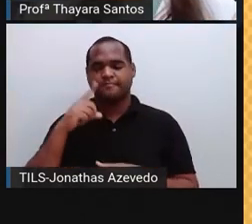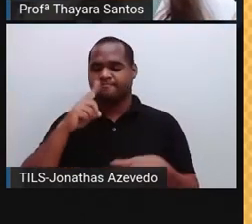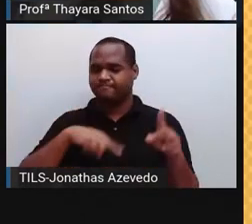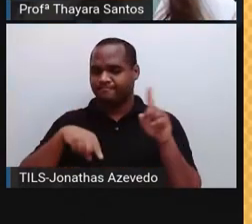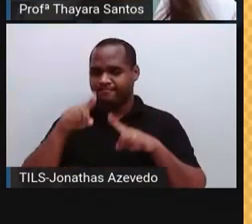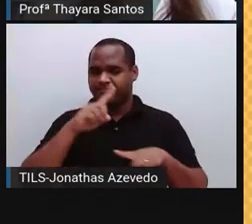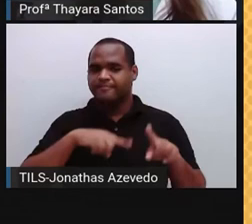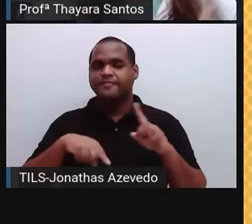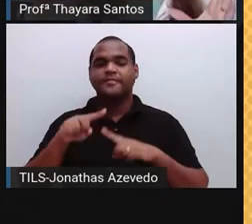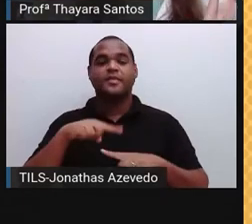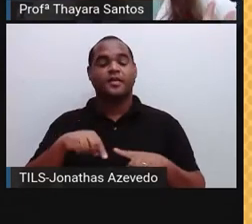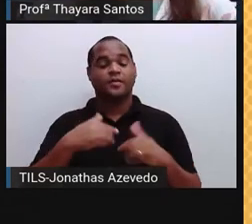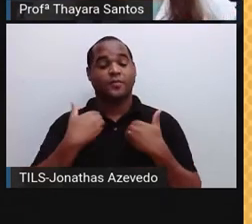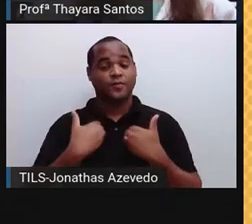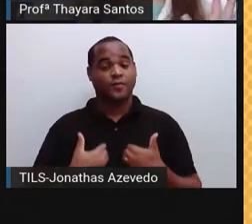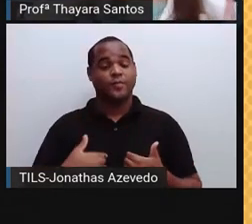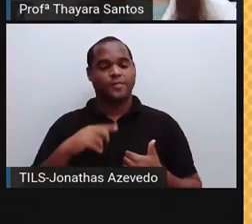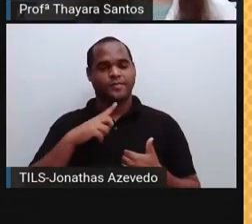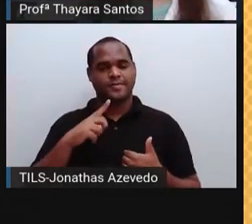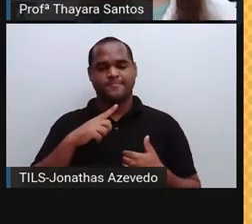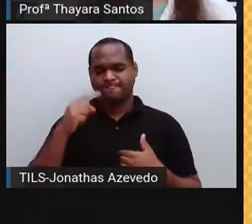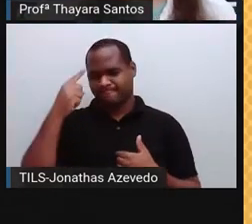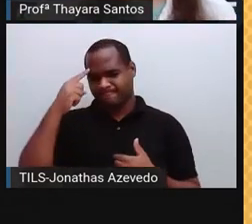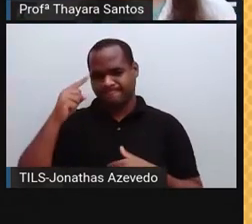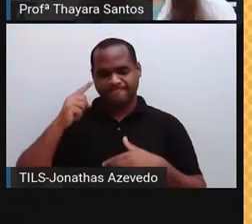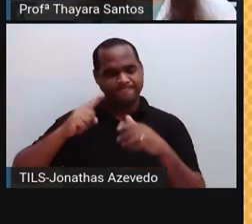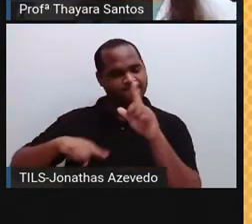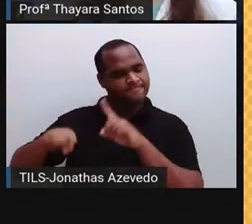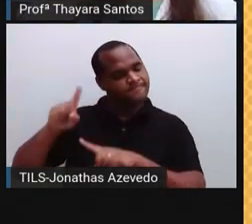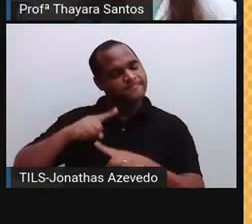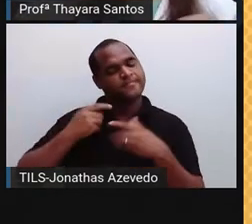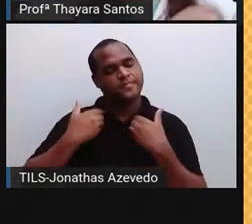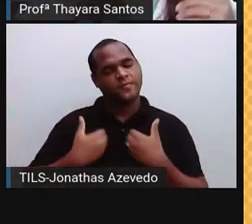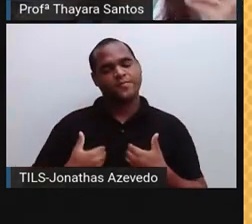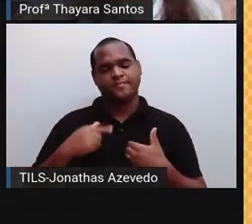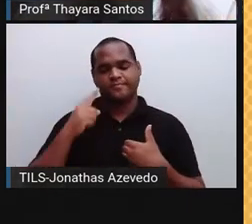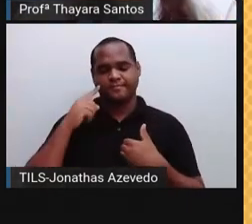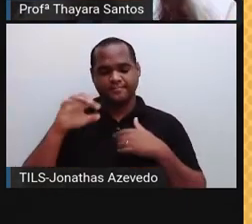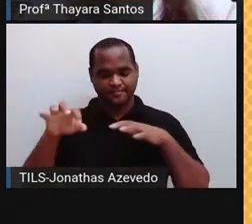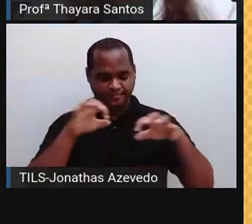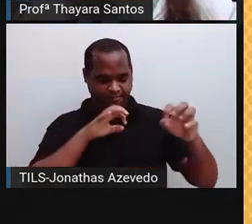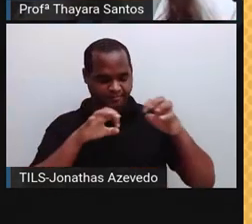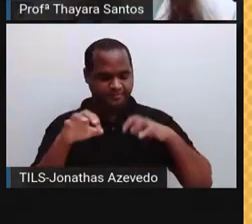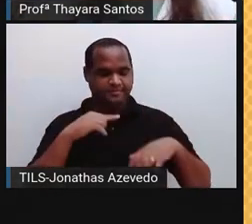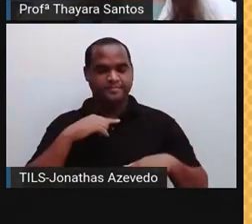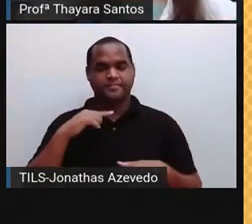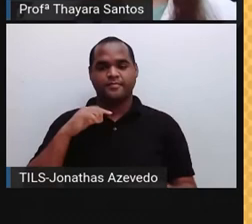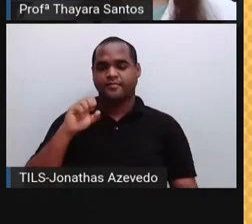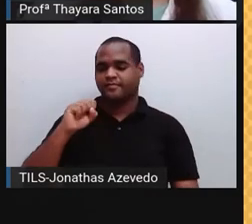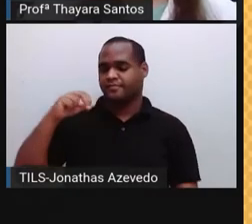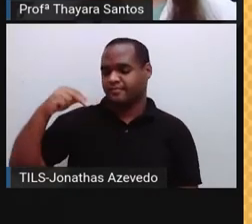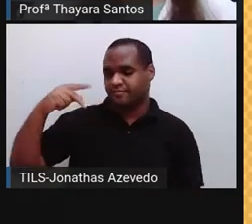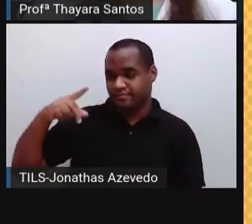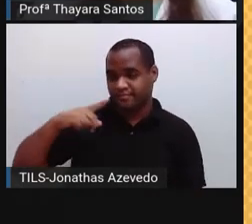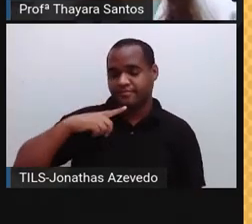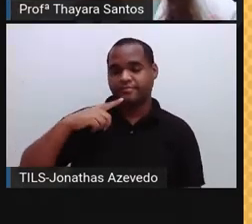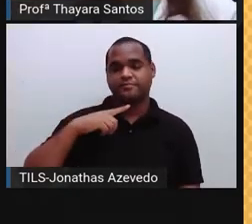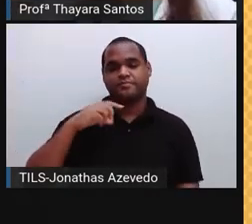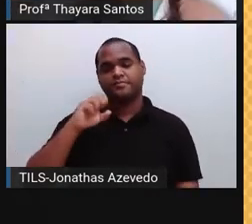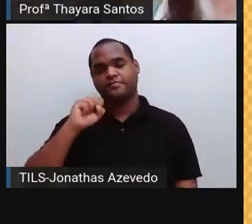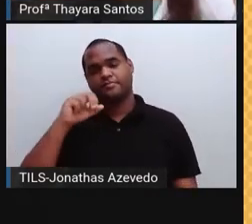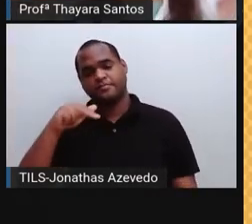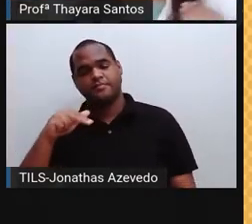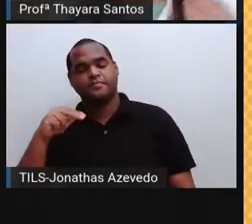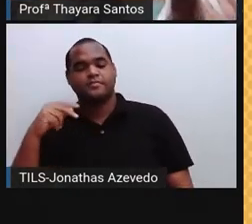do nosso organismo. Então, é ele que está no controle do nosso corpo. E essa divisão entre sistema nervoso central e sistema nervoso periférico é